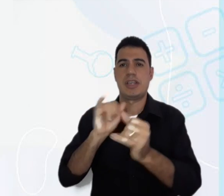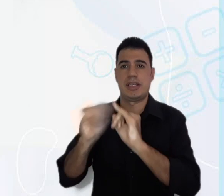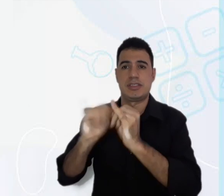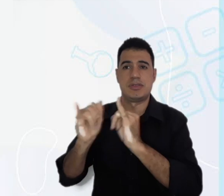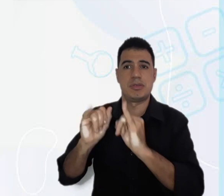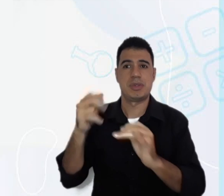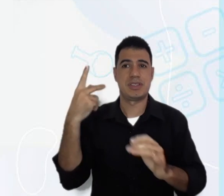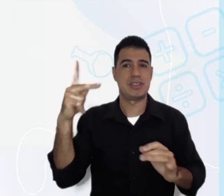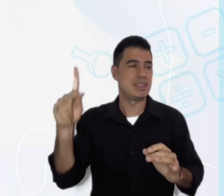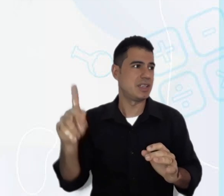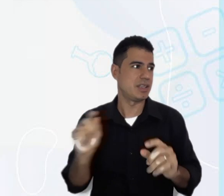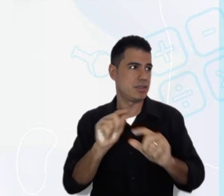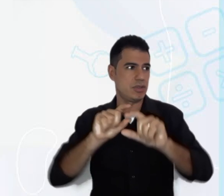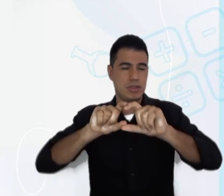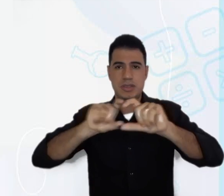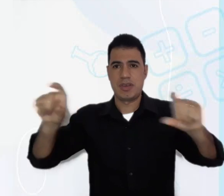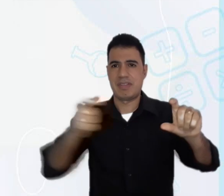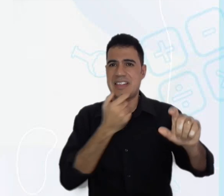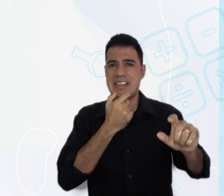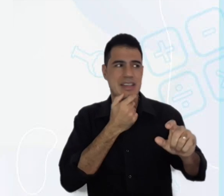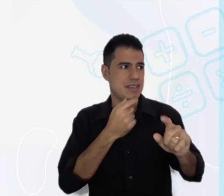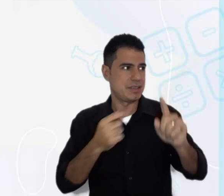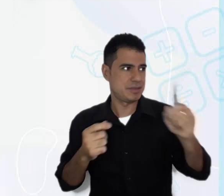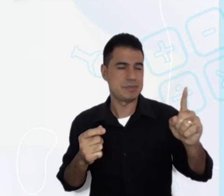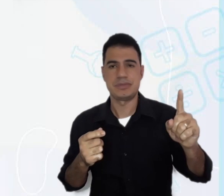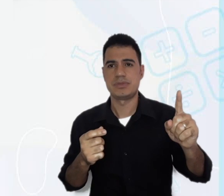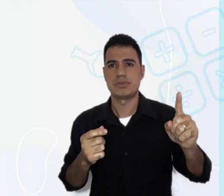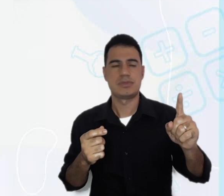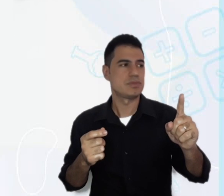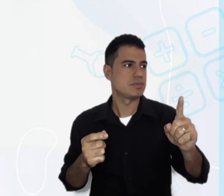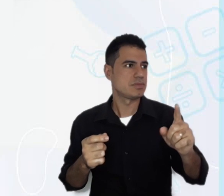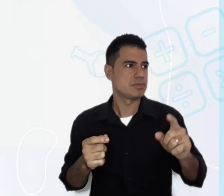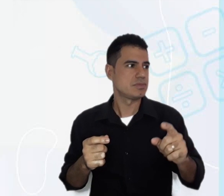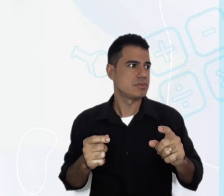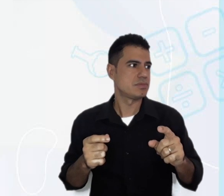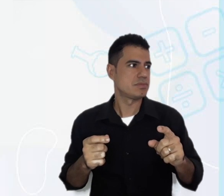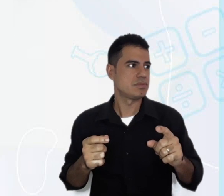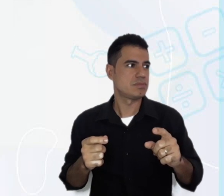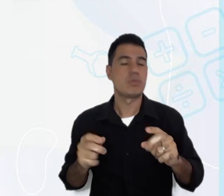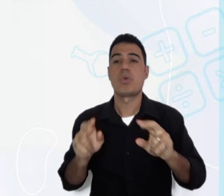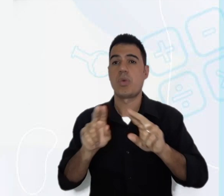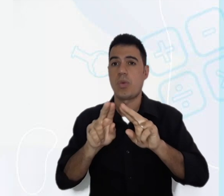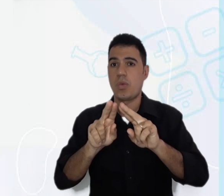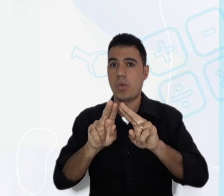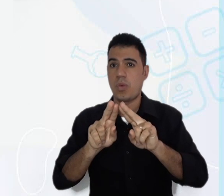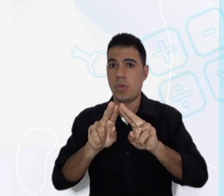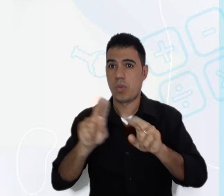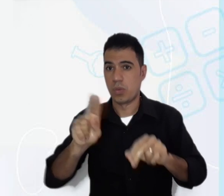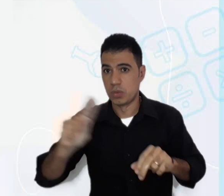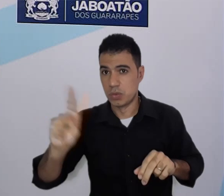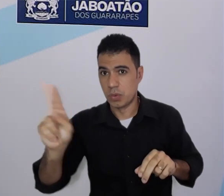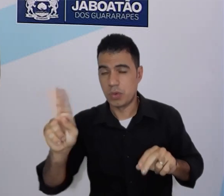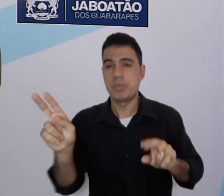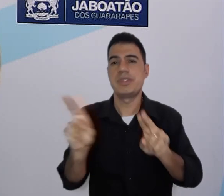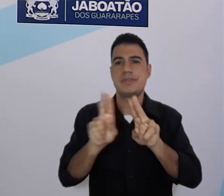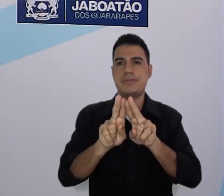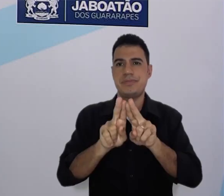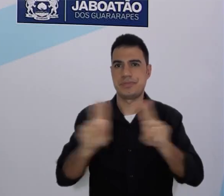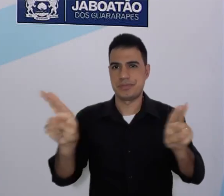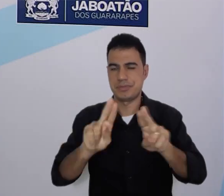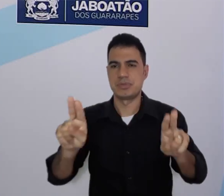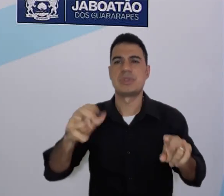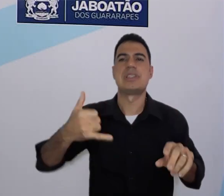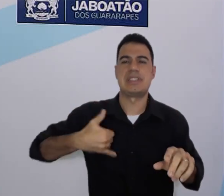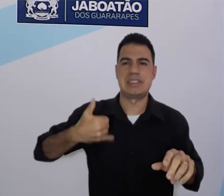Eu tenho name, surname, age and nationality. O que eu